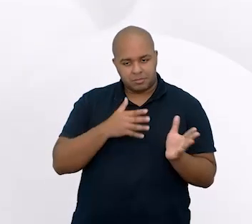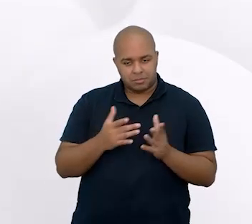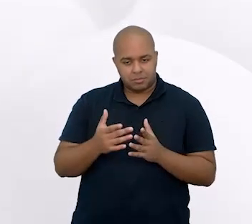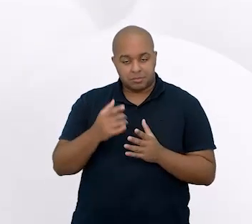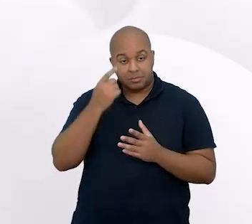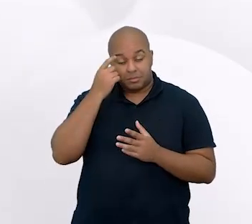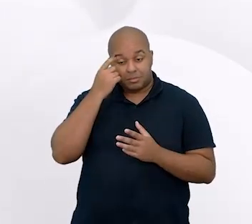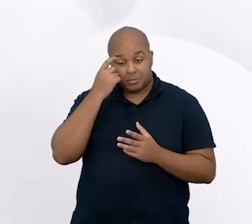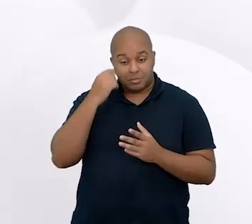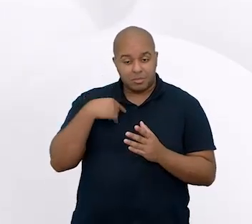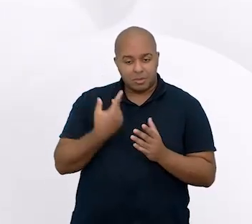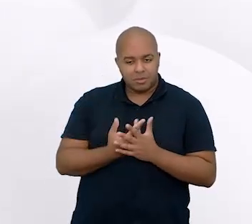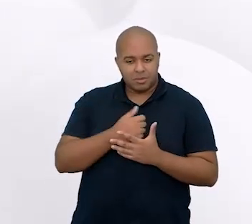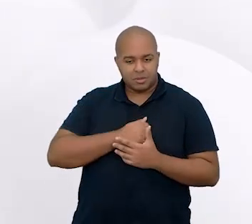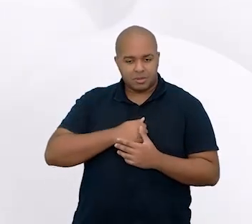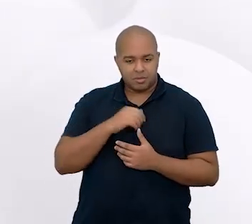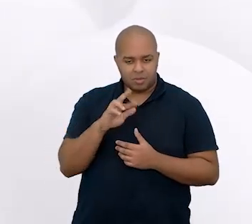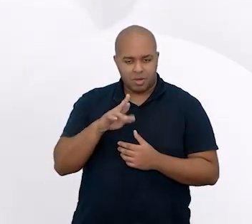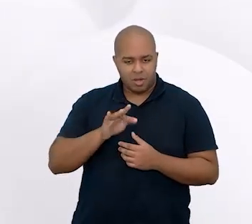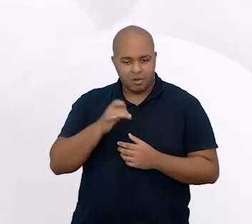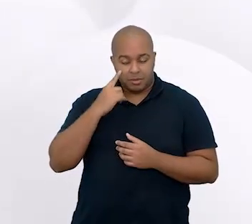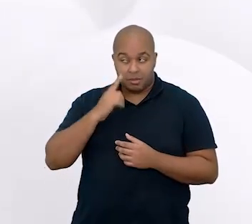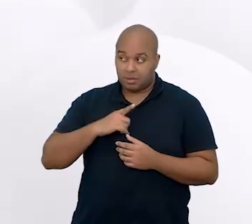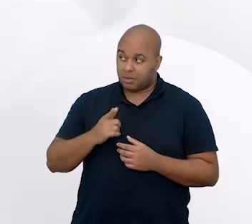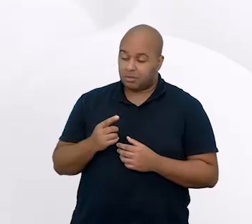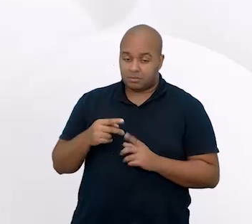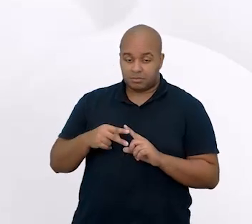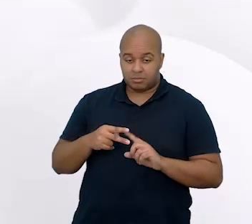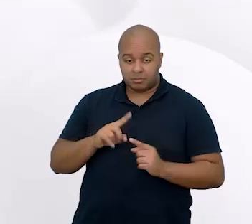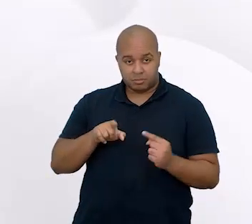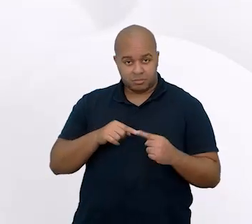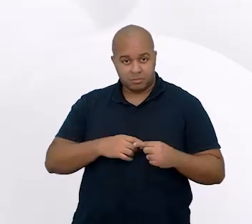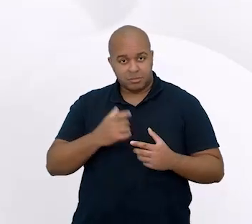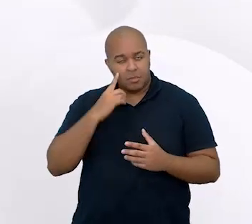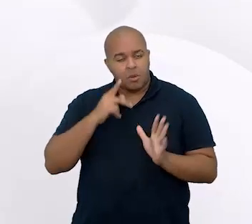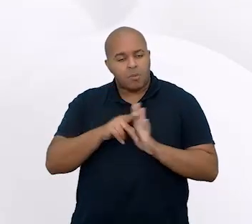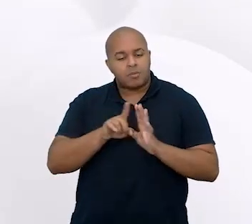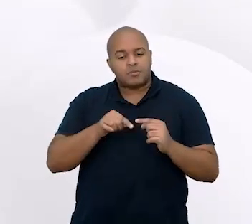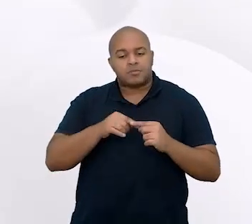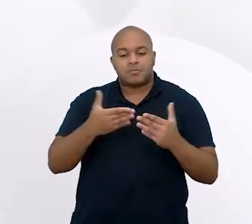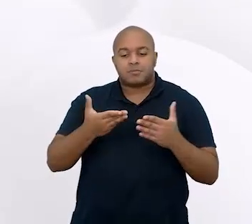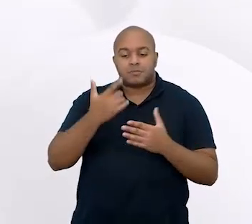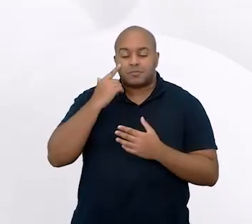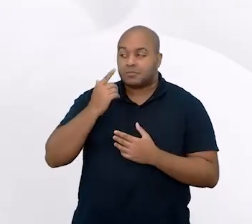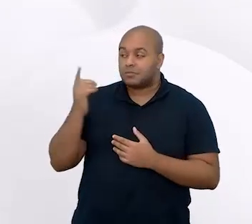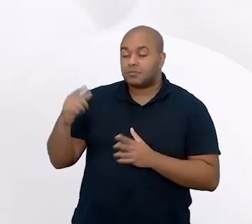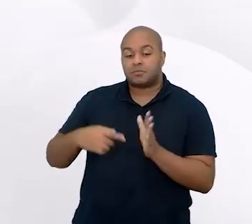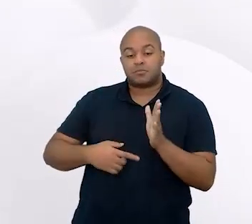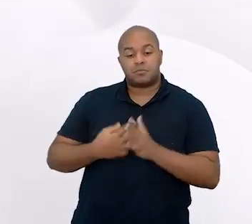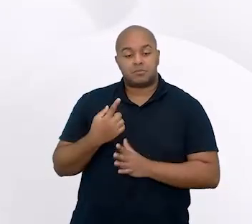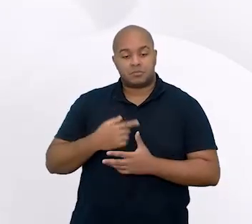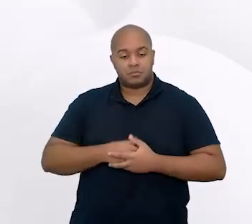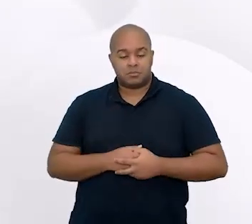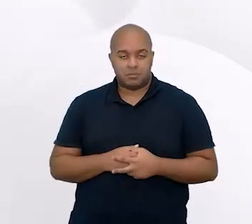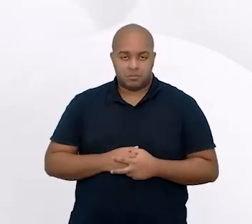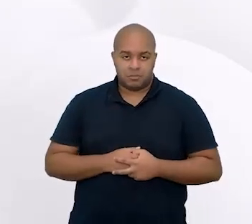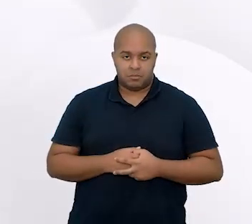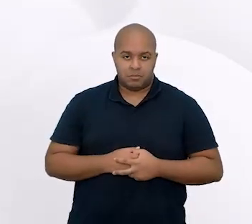matarem a saudade do Rafa. Temos dois objetivos para o dia de hoje. O primeiro,